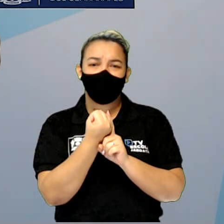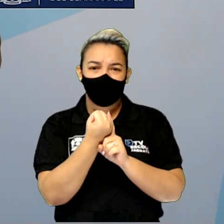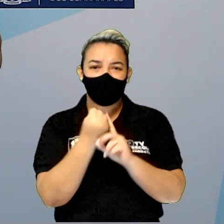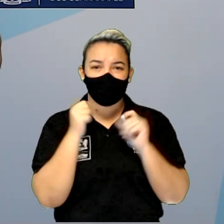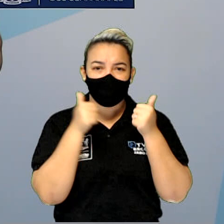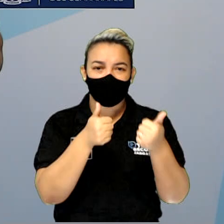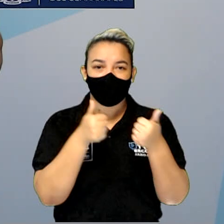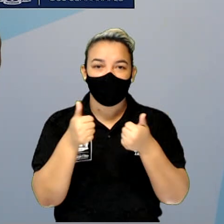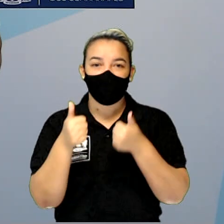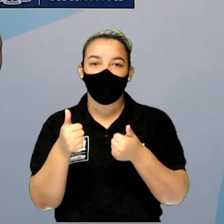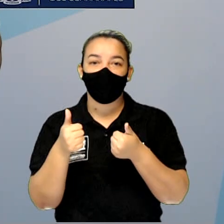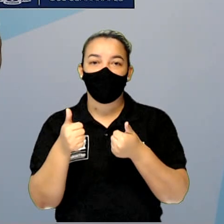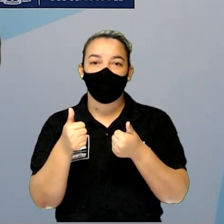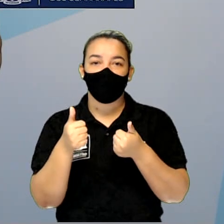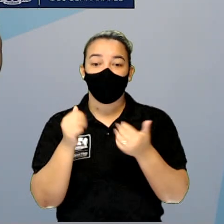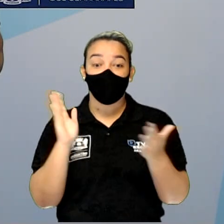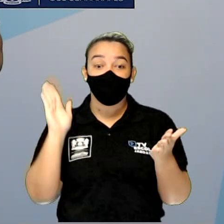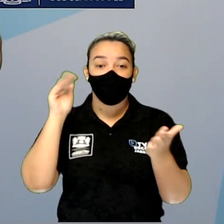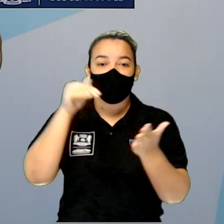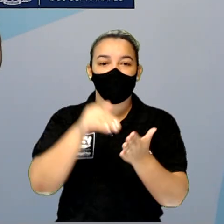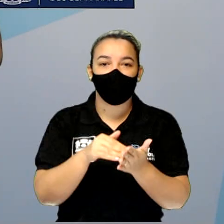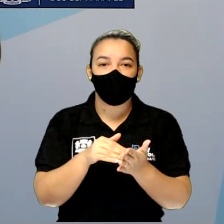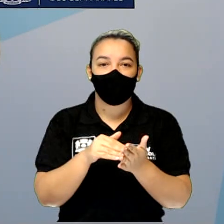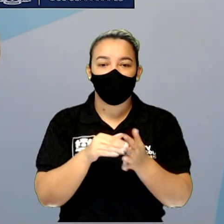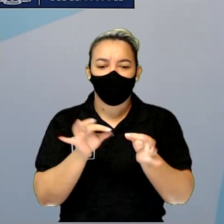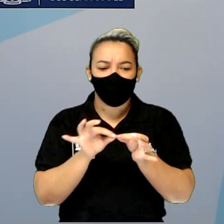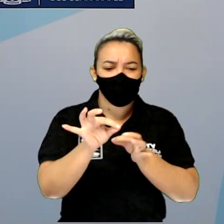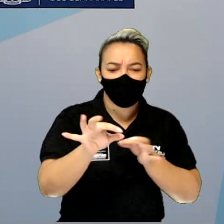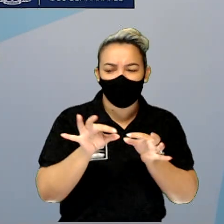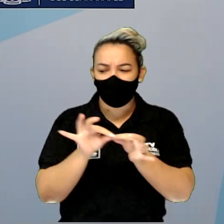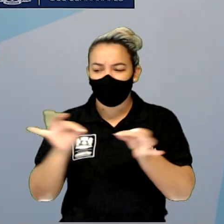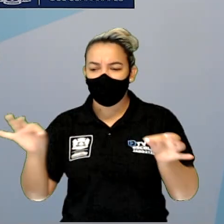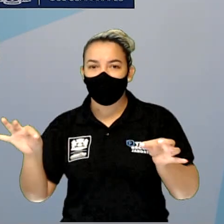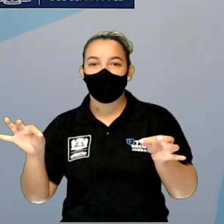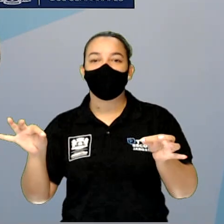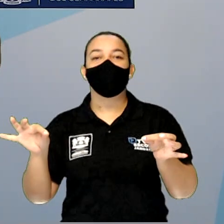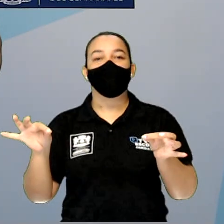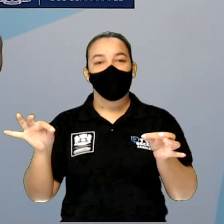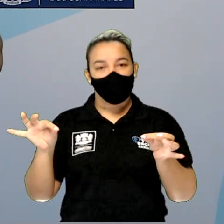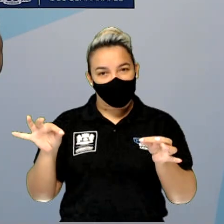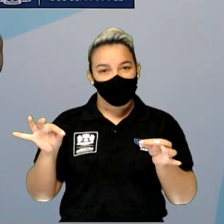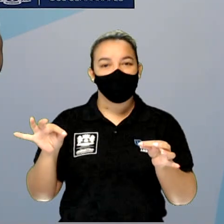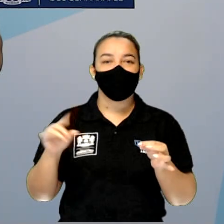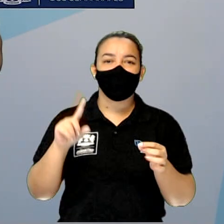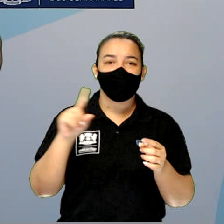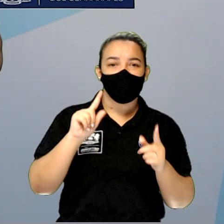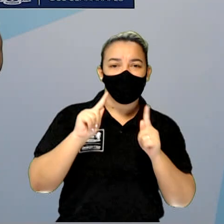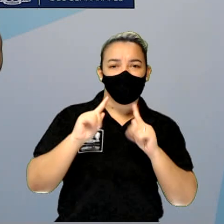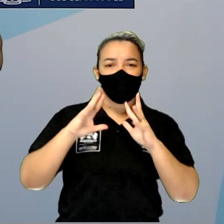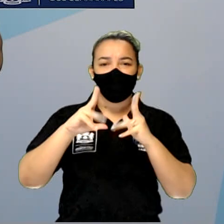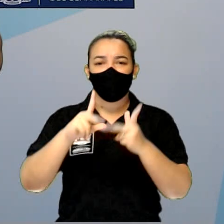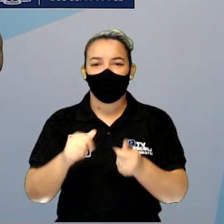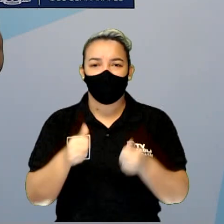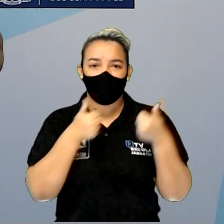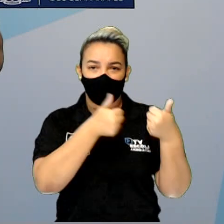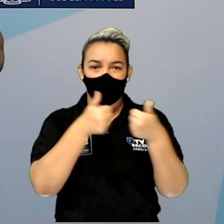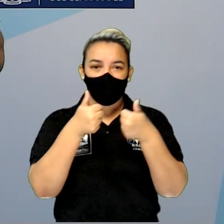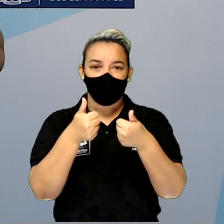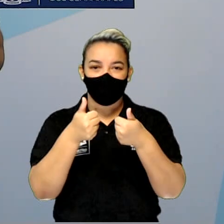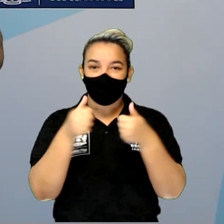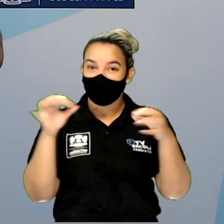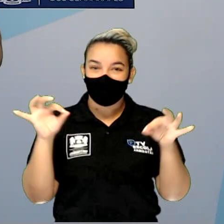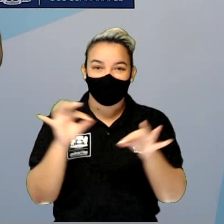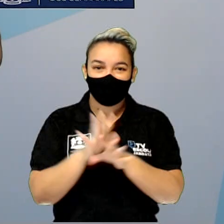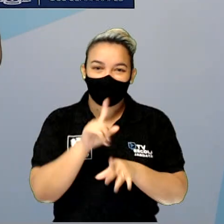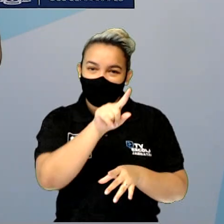beleza? Então, esses limites, eles são estabelecidos por essa relação, e não por uma relação geológica. Está massa? Fechou.